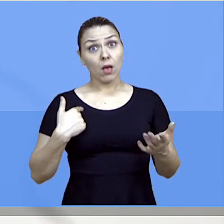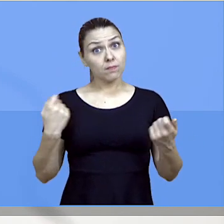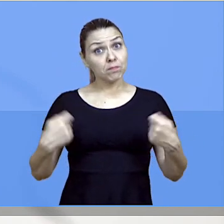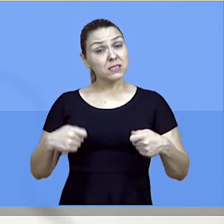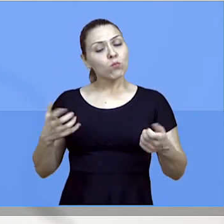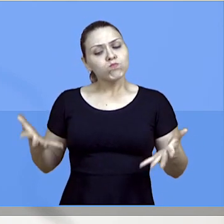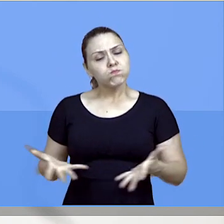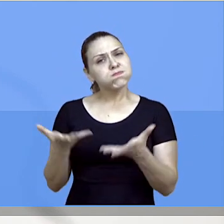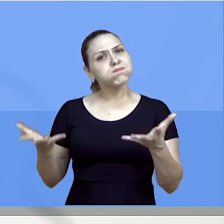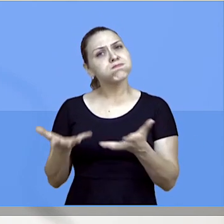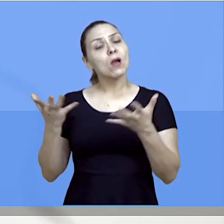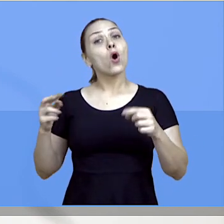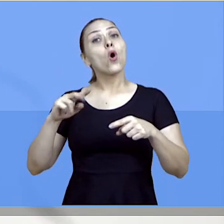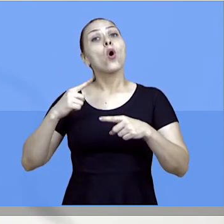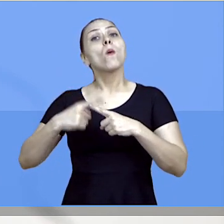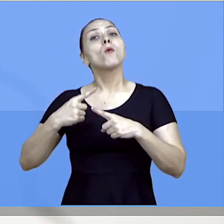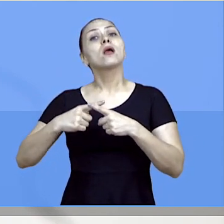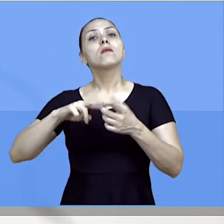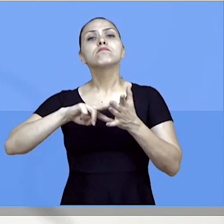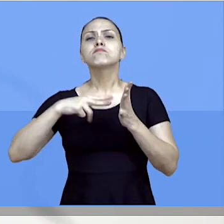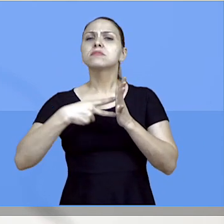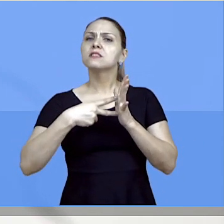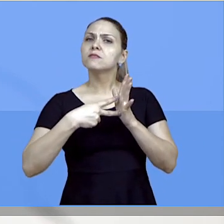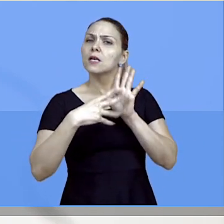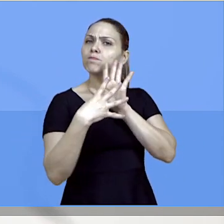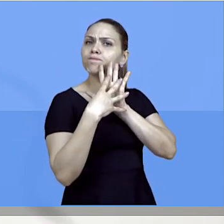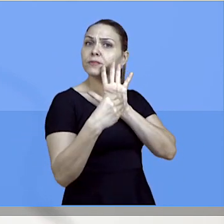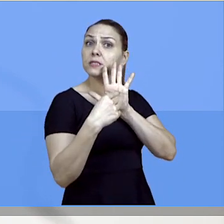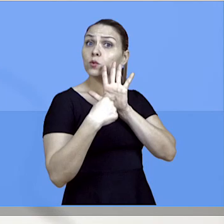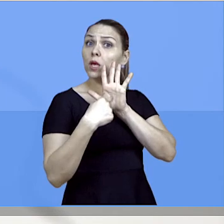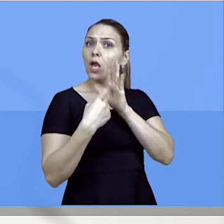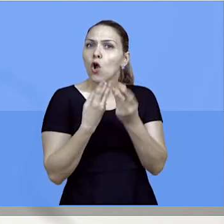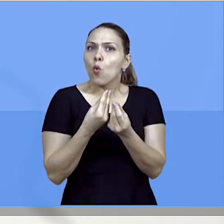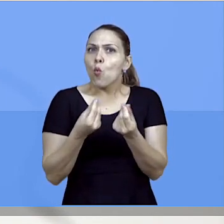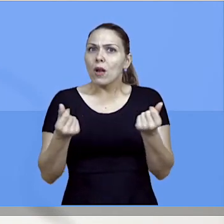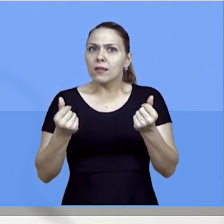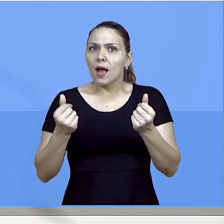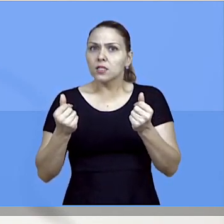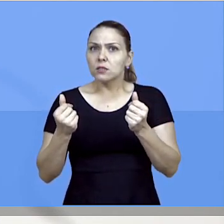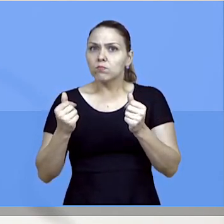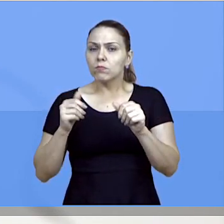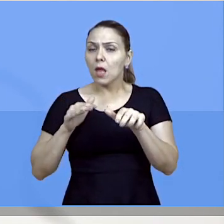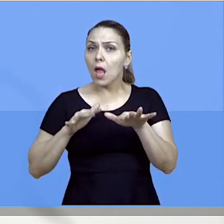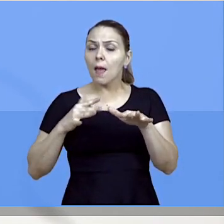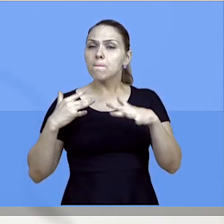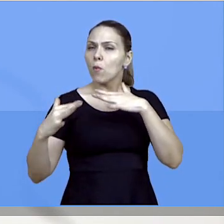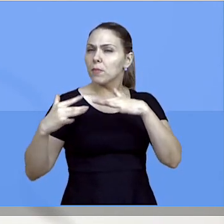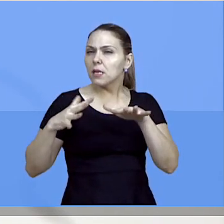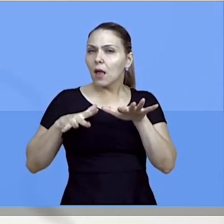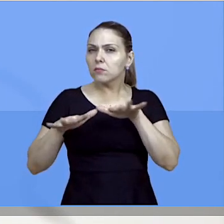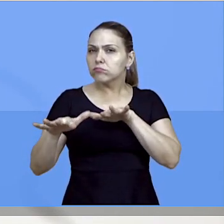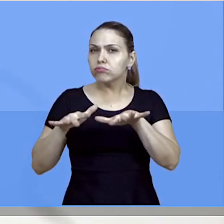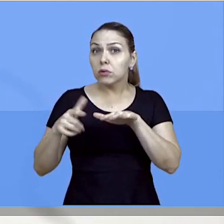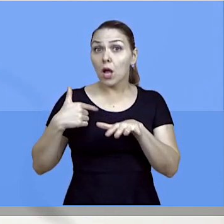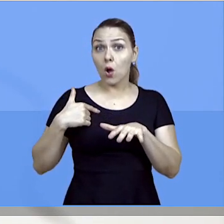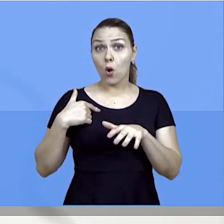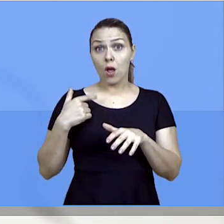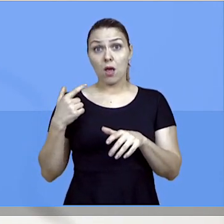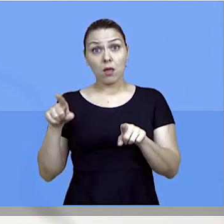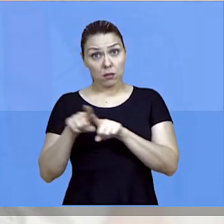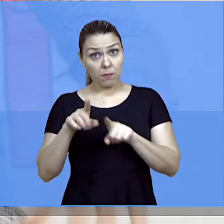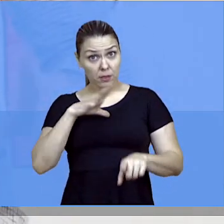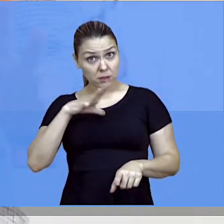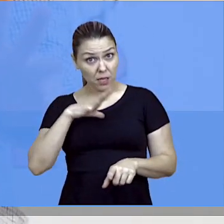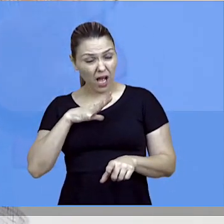reflete diretamente a qualidade da mobilidade urbana na cidade e também eu estou provendo novos serviços para o